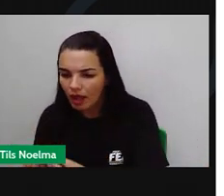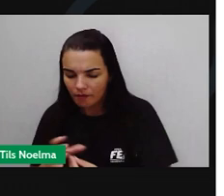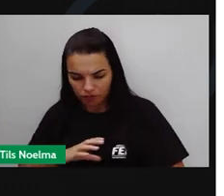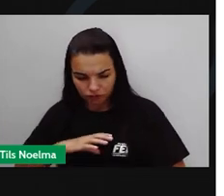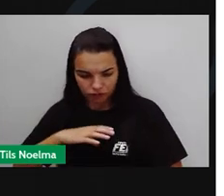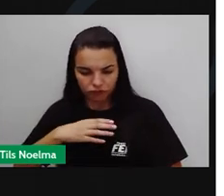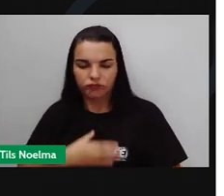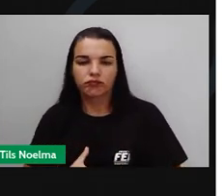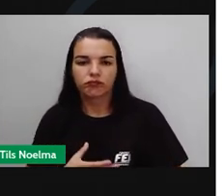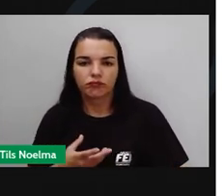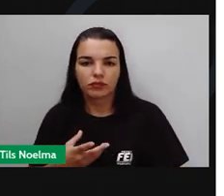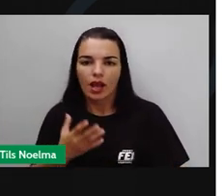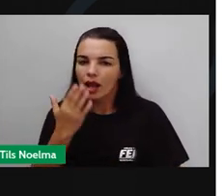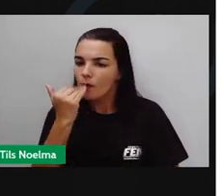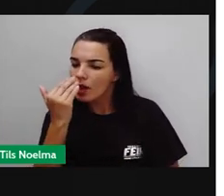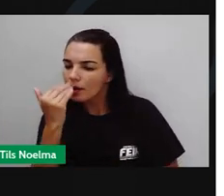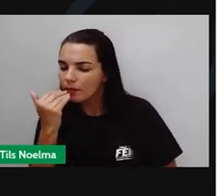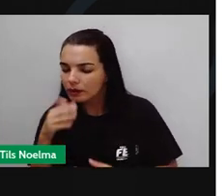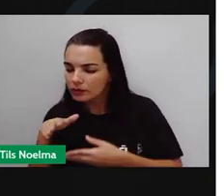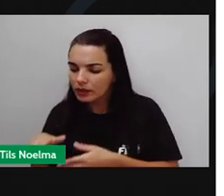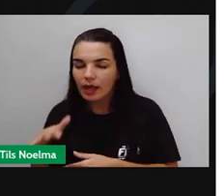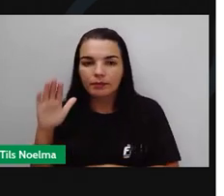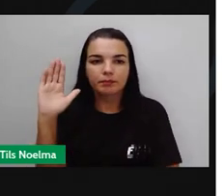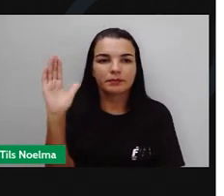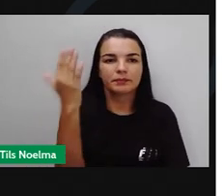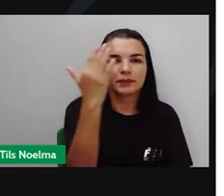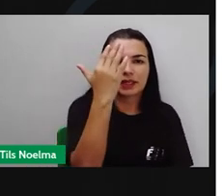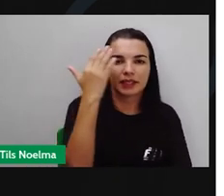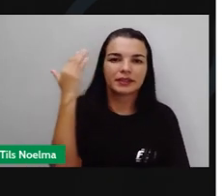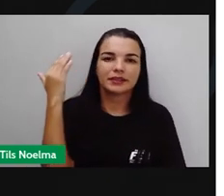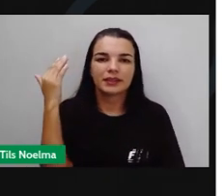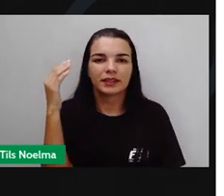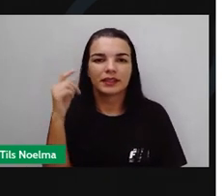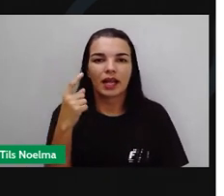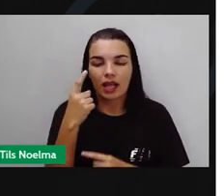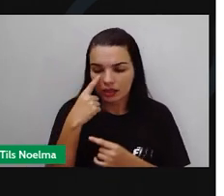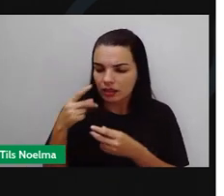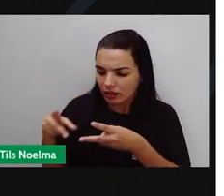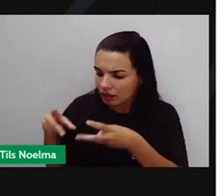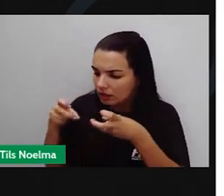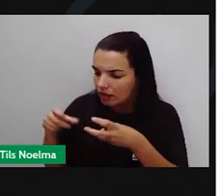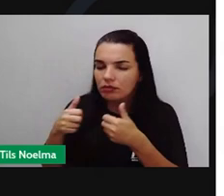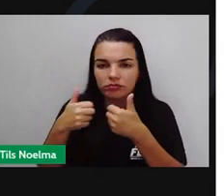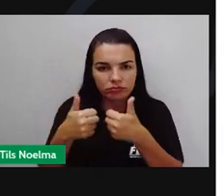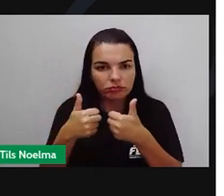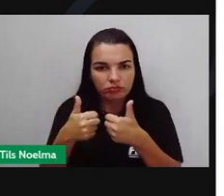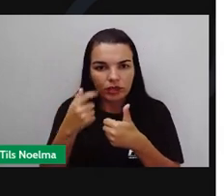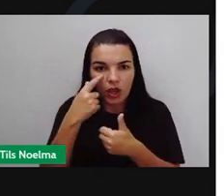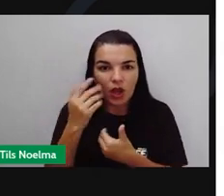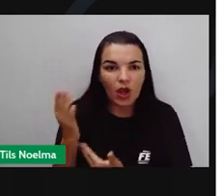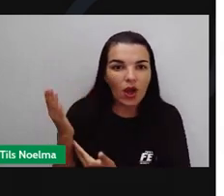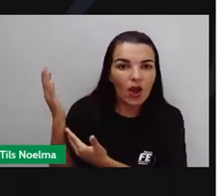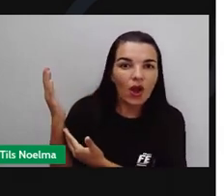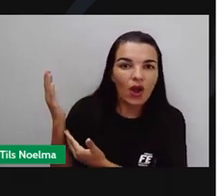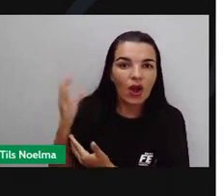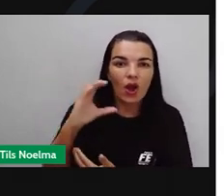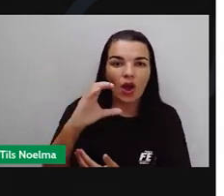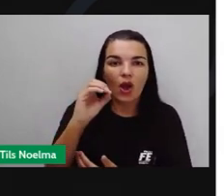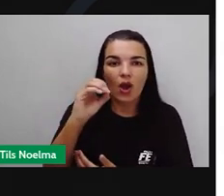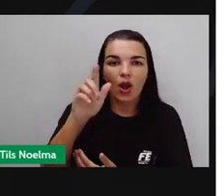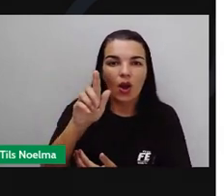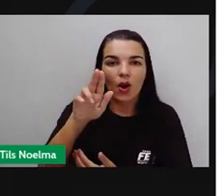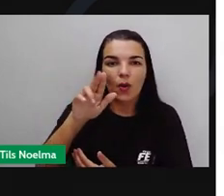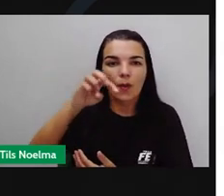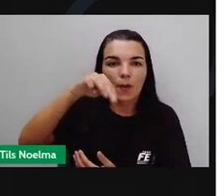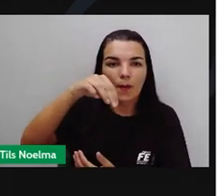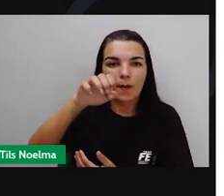plantas, auxiliando no seu crescimento. Muitos fungos são visíveis a olho nu, como os cogumelos. Outros são